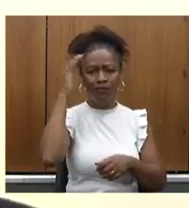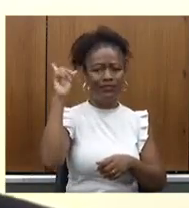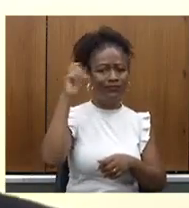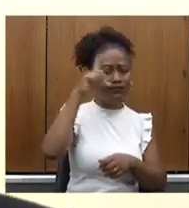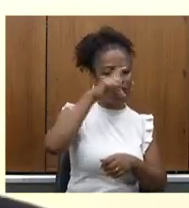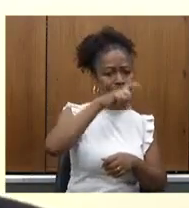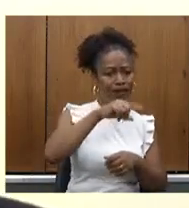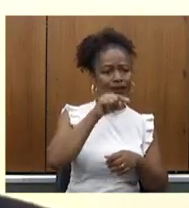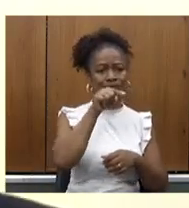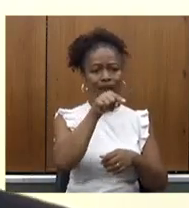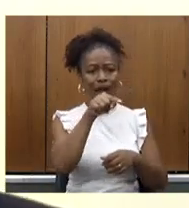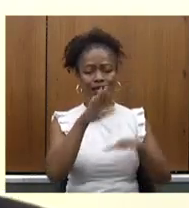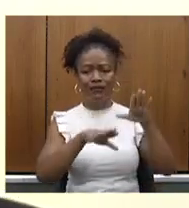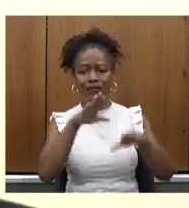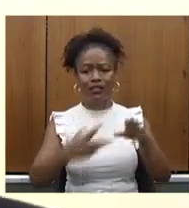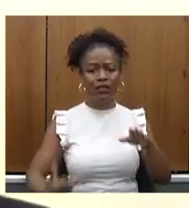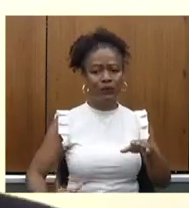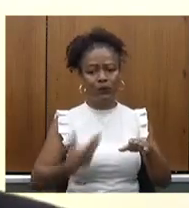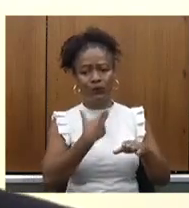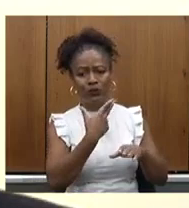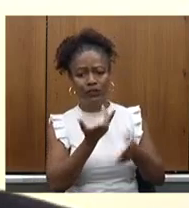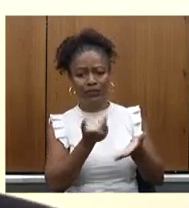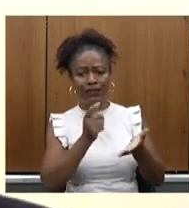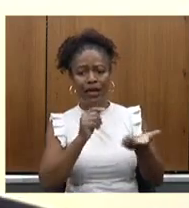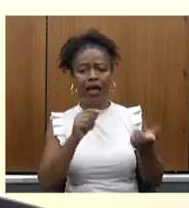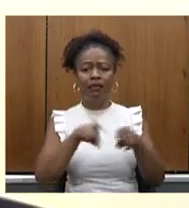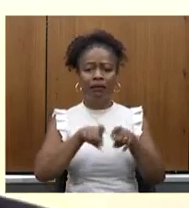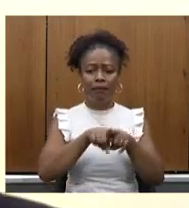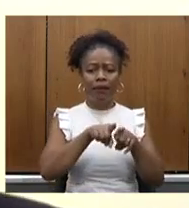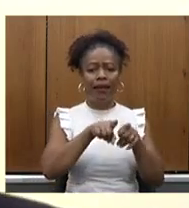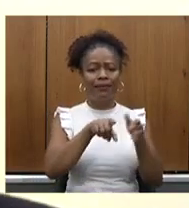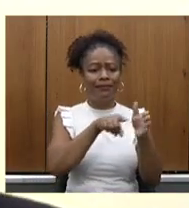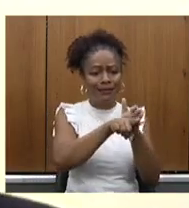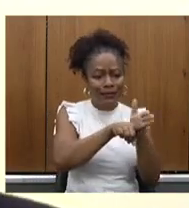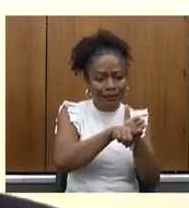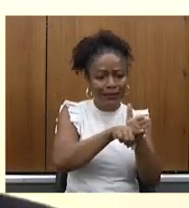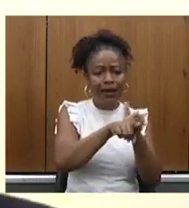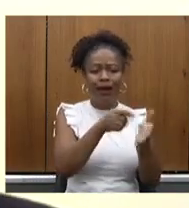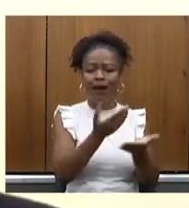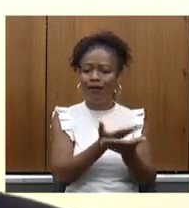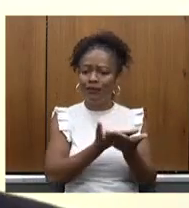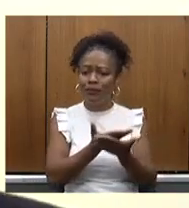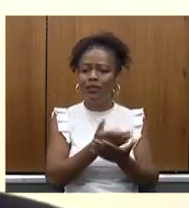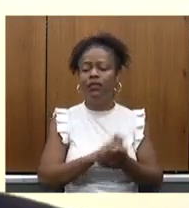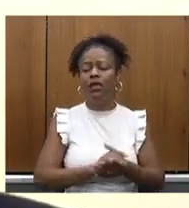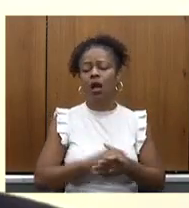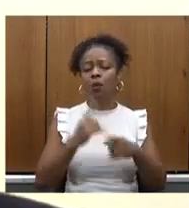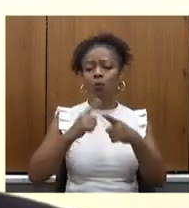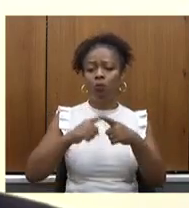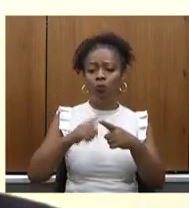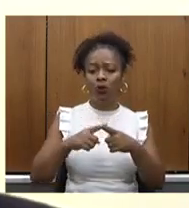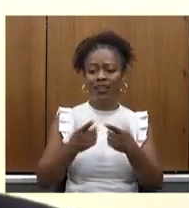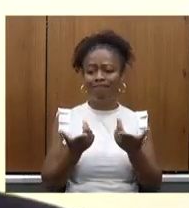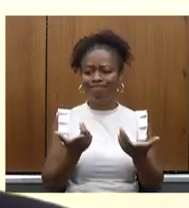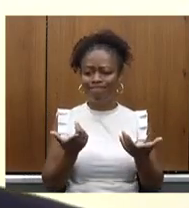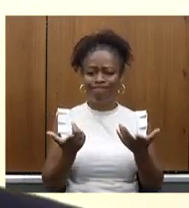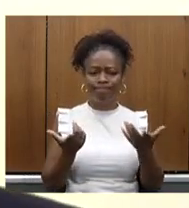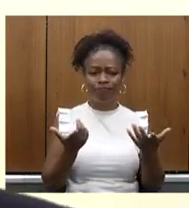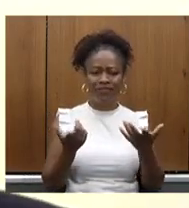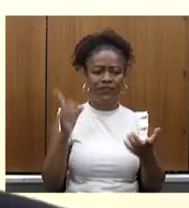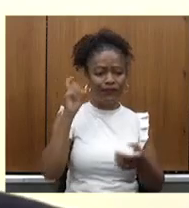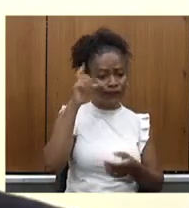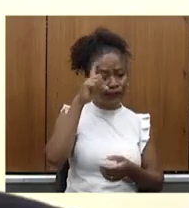de contratar cirurgias, de contratar exames, porque ficou difícil